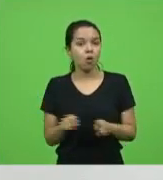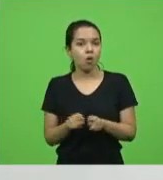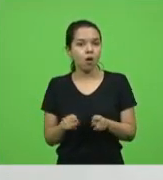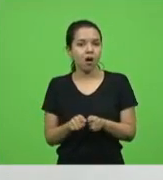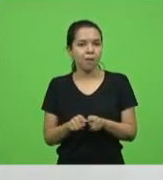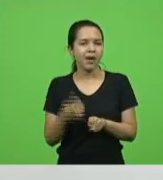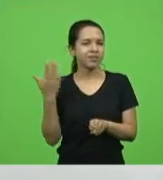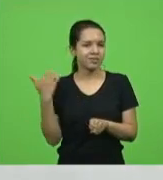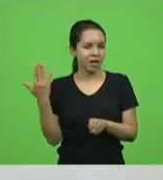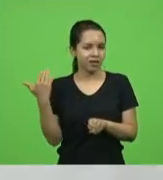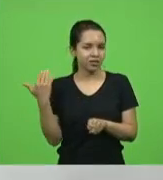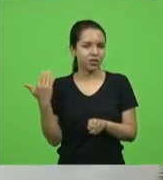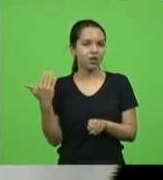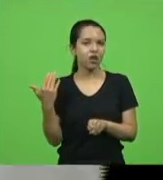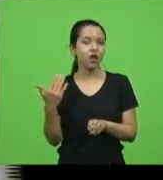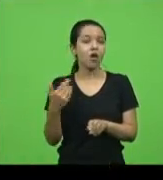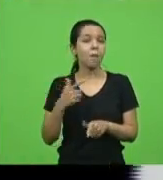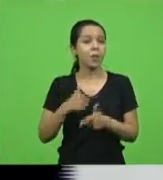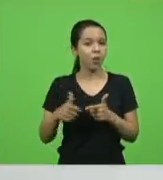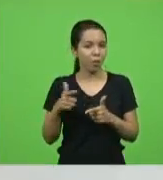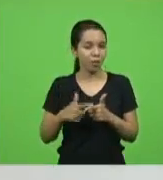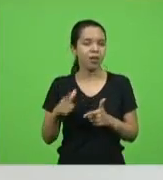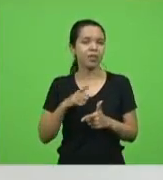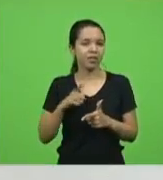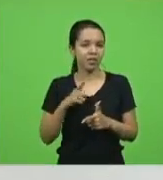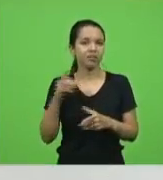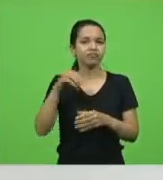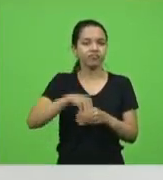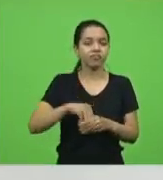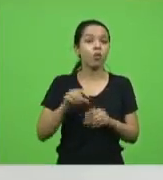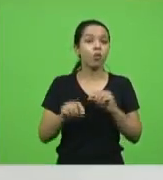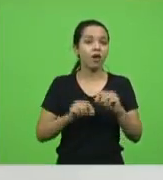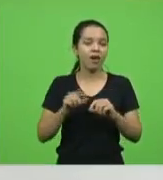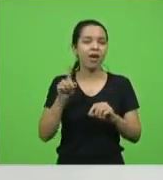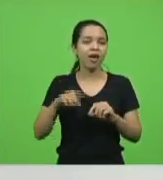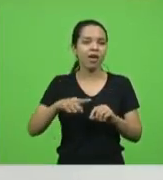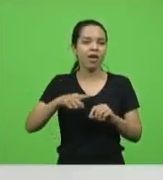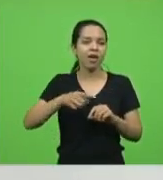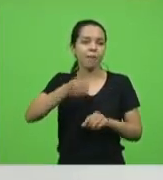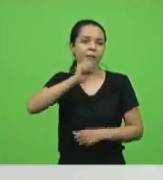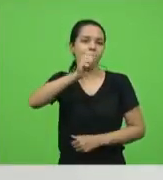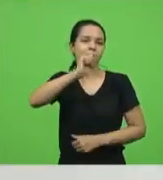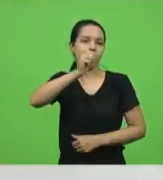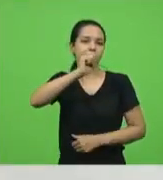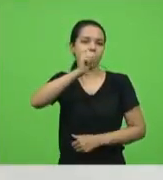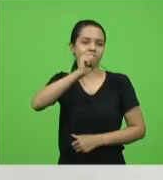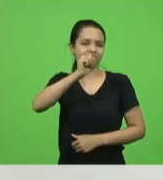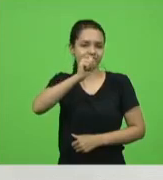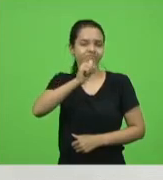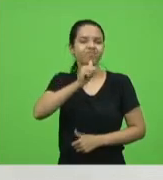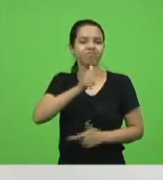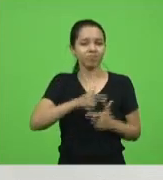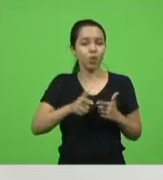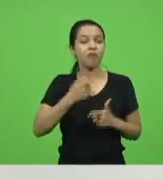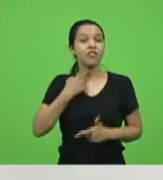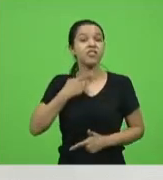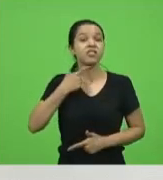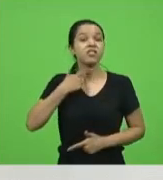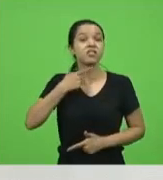grande dentro dos quartéis que hoje não tem, graças a Deus, era o alcoolismo. Todo policial antigo era